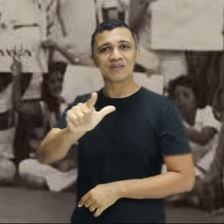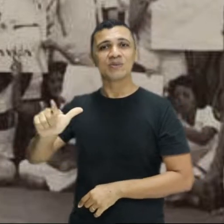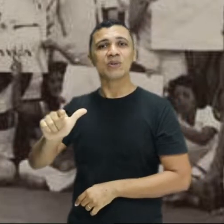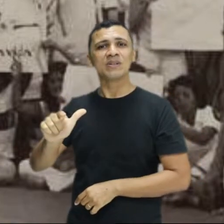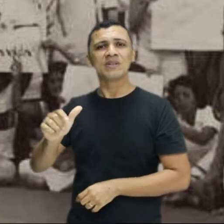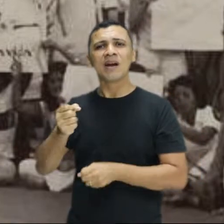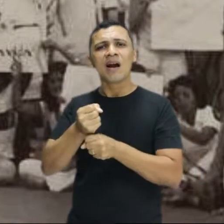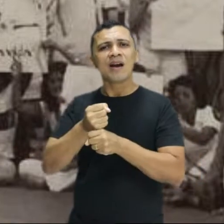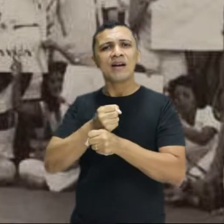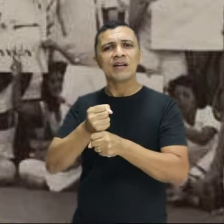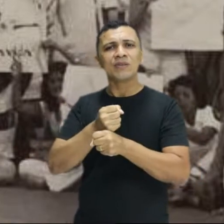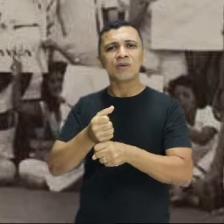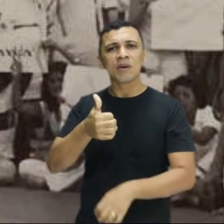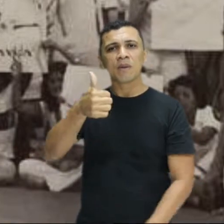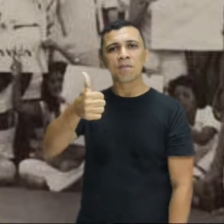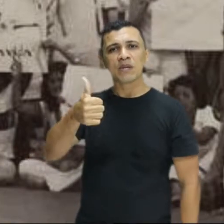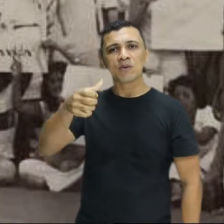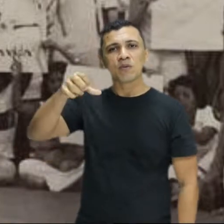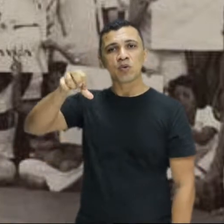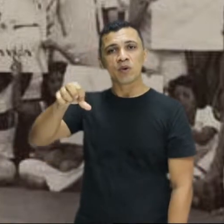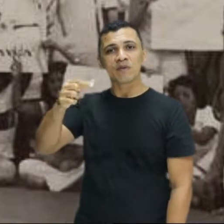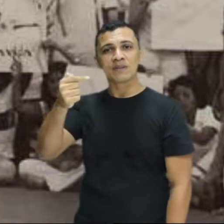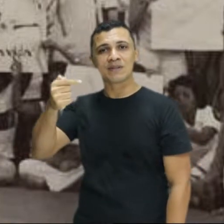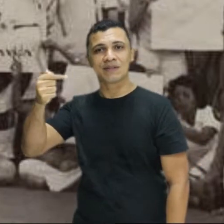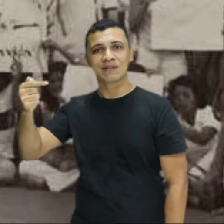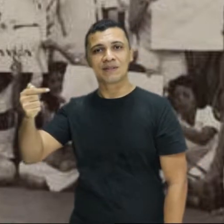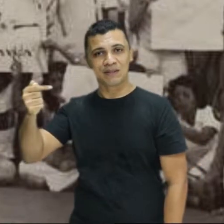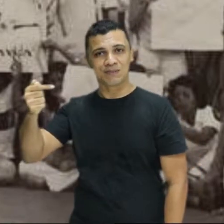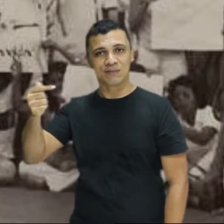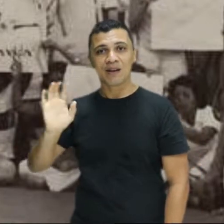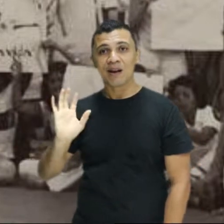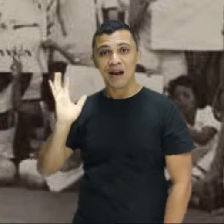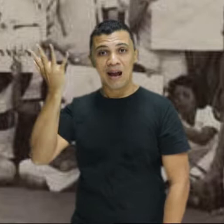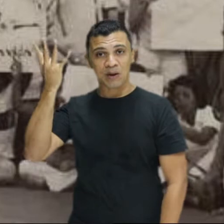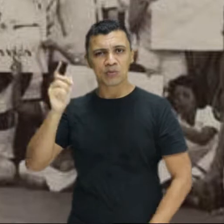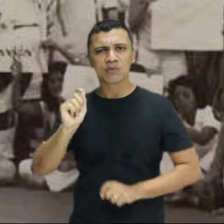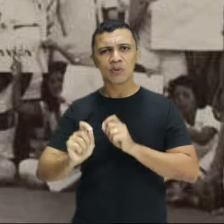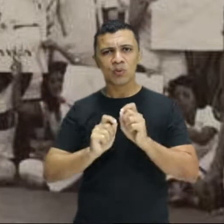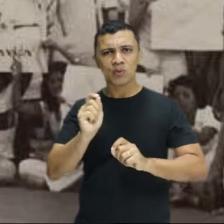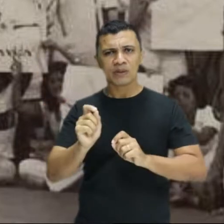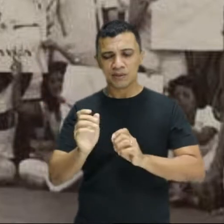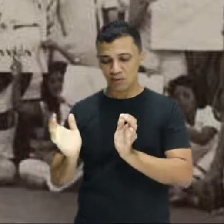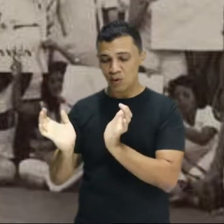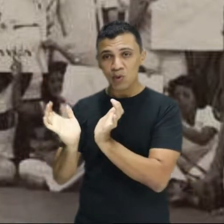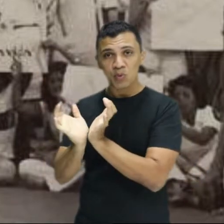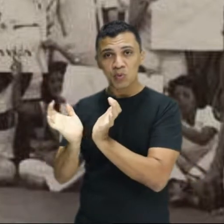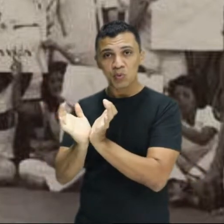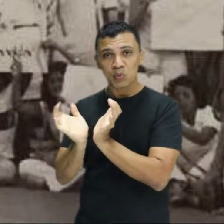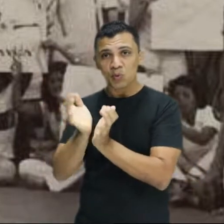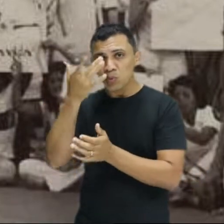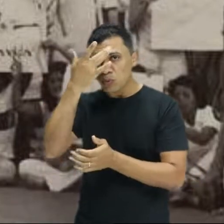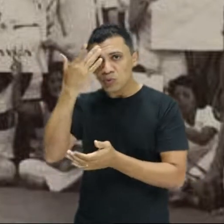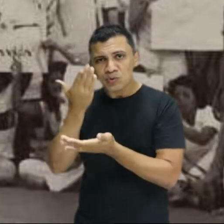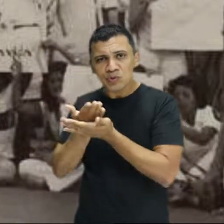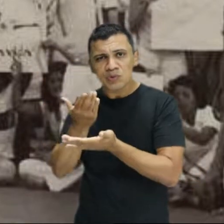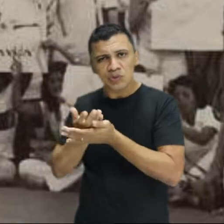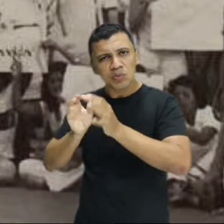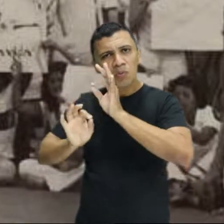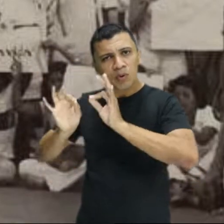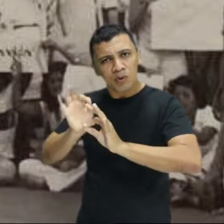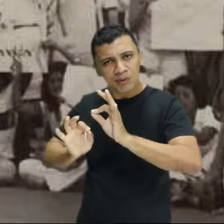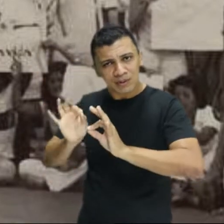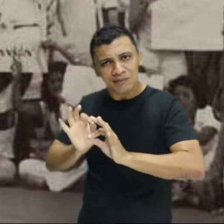precisamente no ano de 1977, quando as entidades estudantis estavam se rearticulando